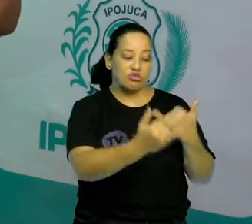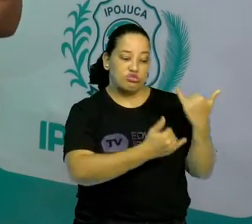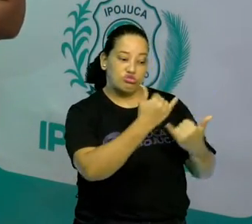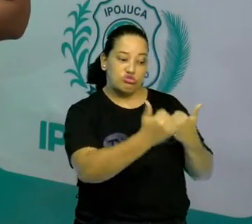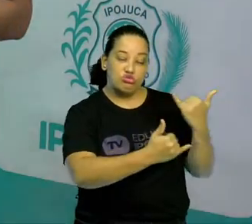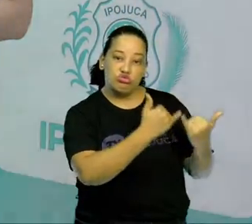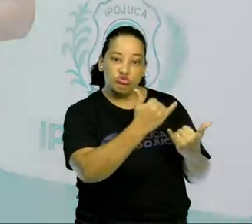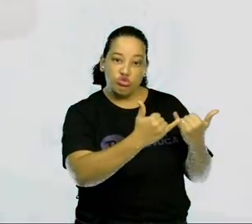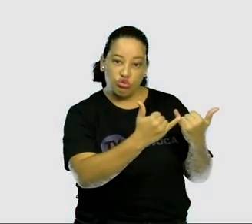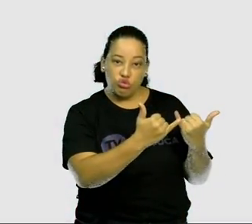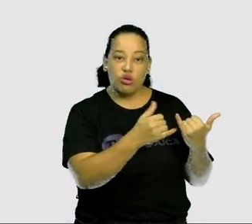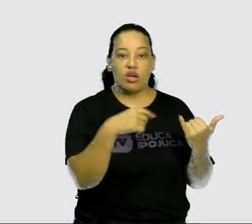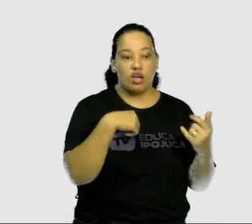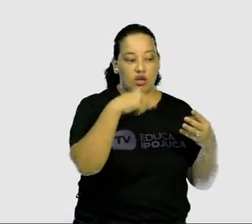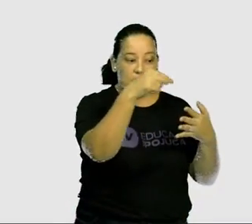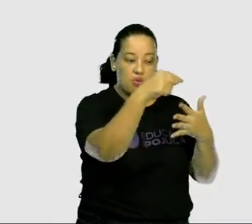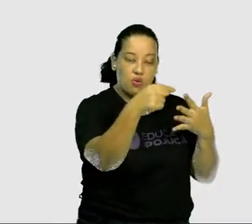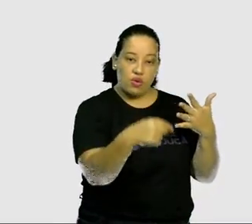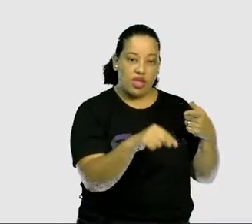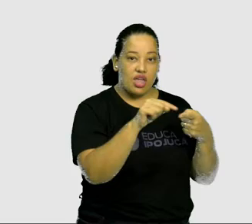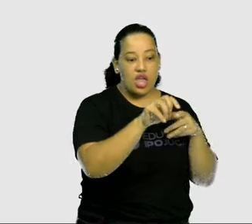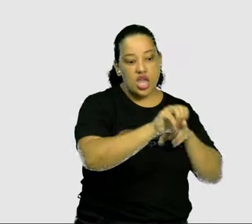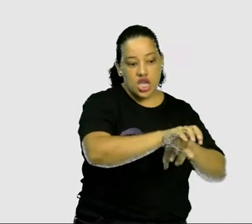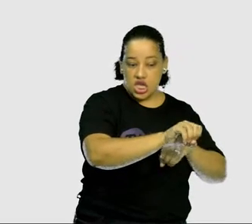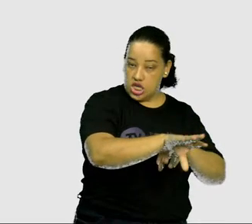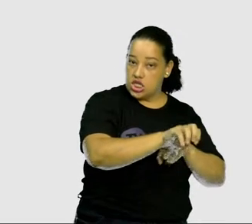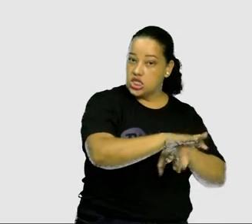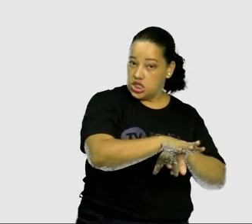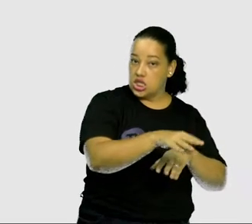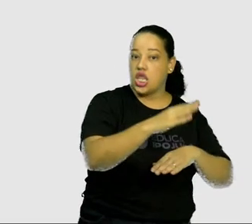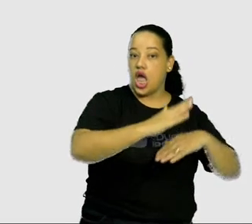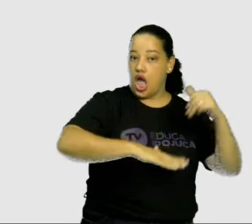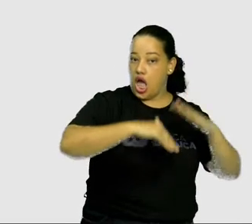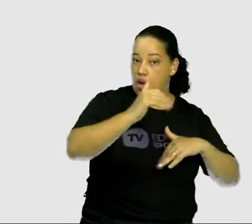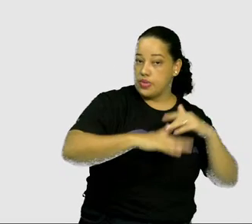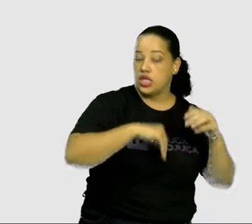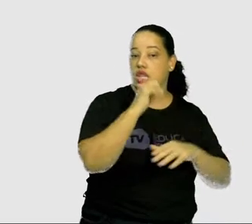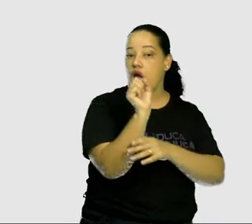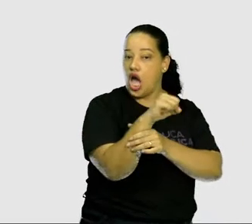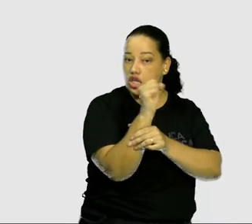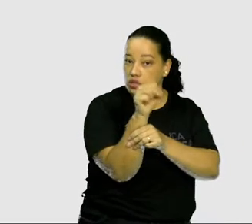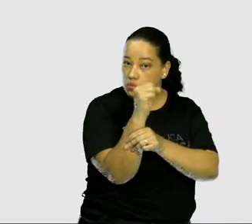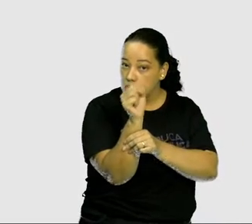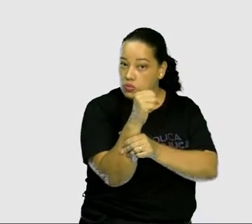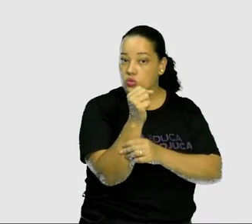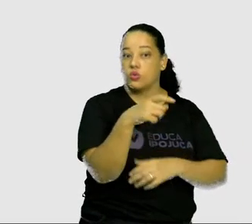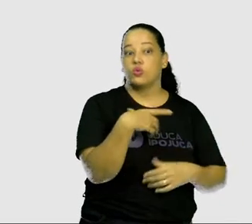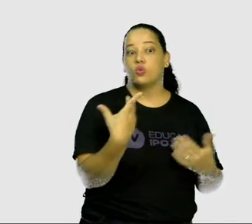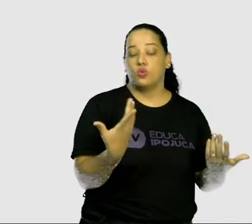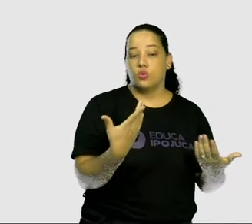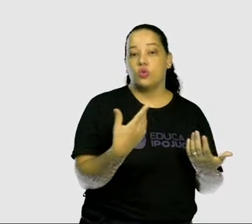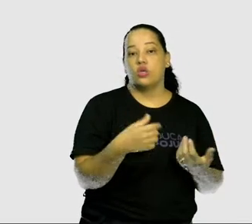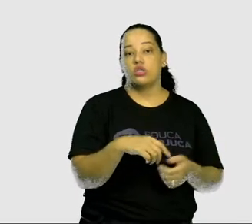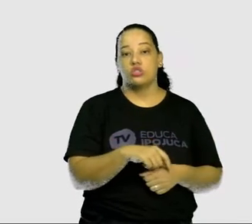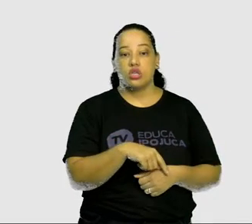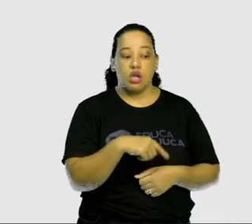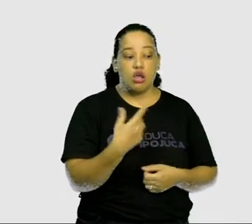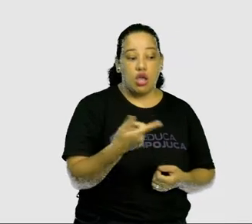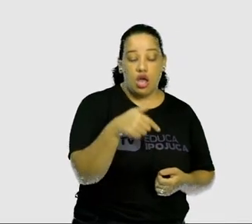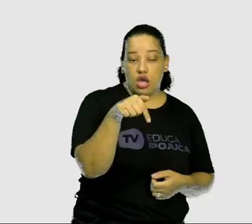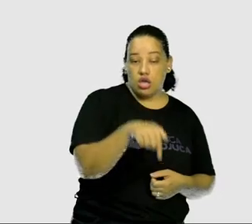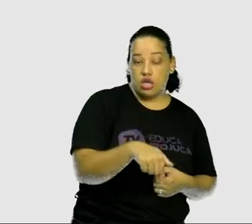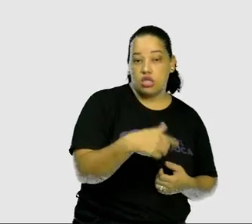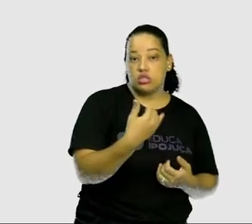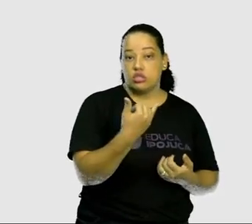questões como ensinar algumas habilidades motoras, principalmente no contexto do jogo